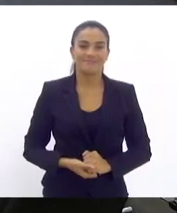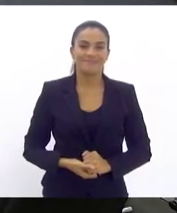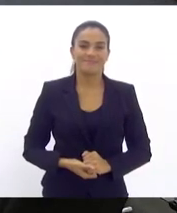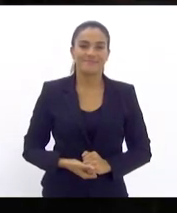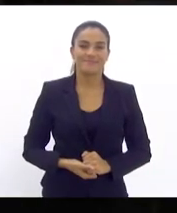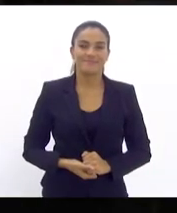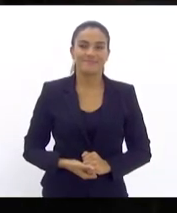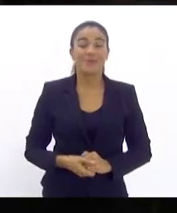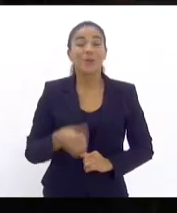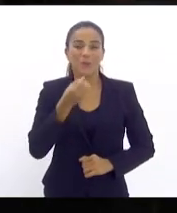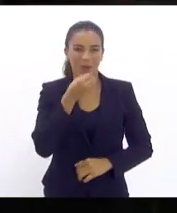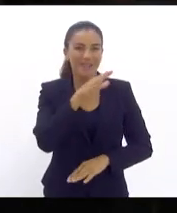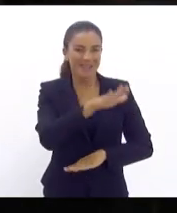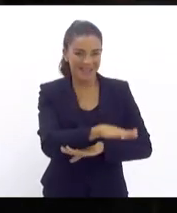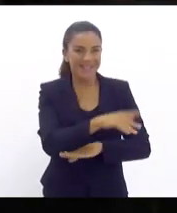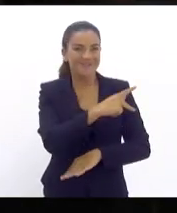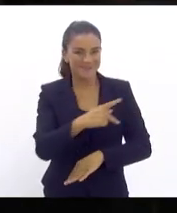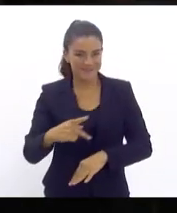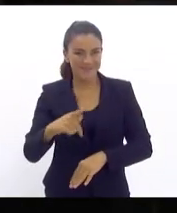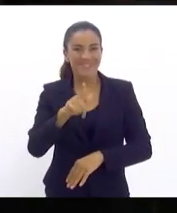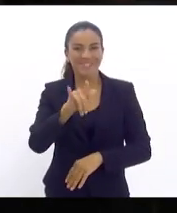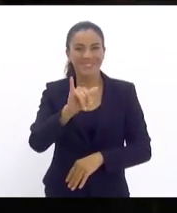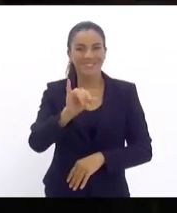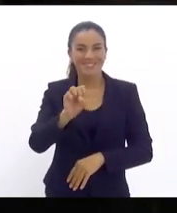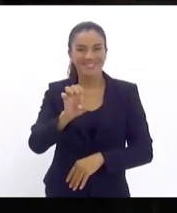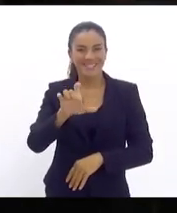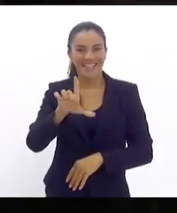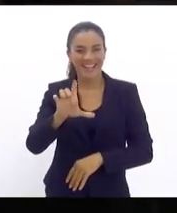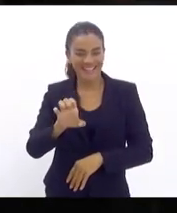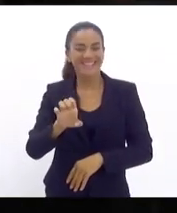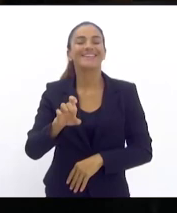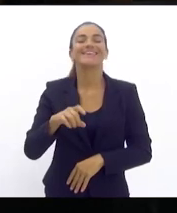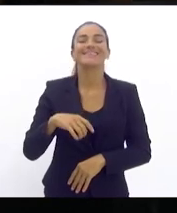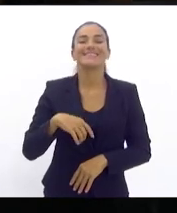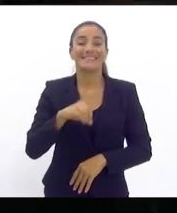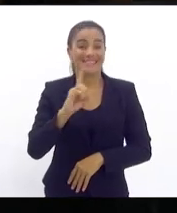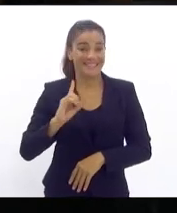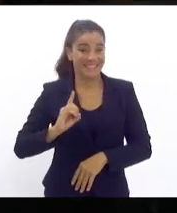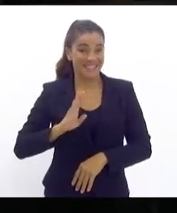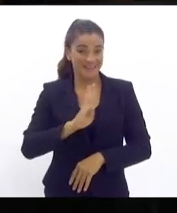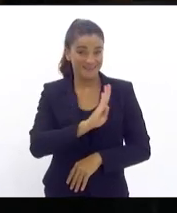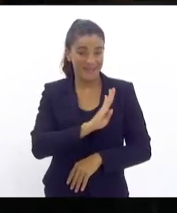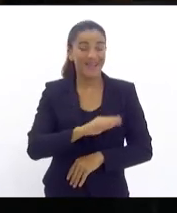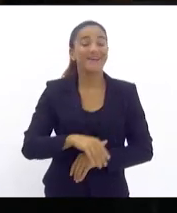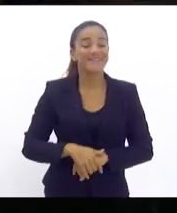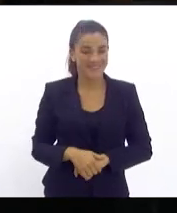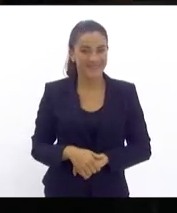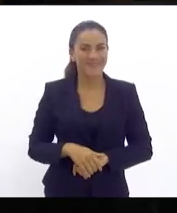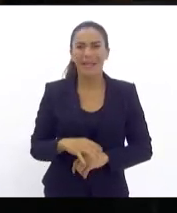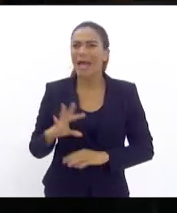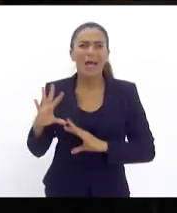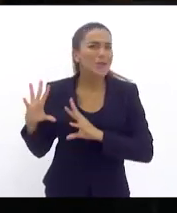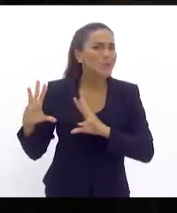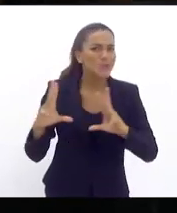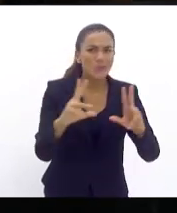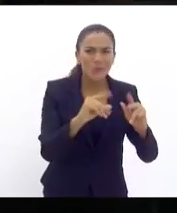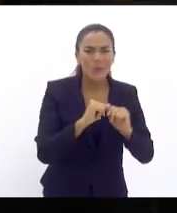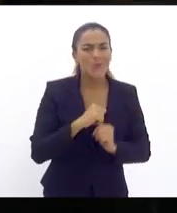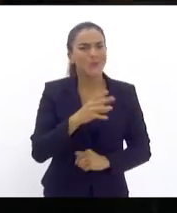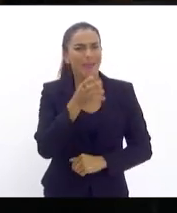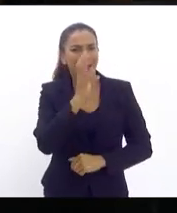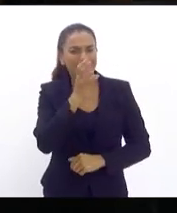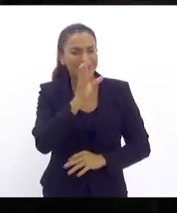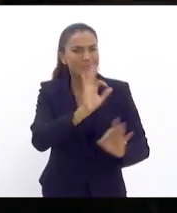Boa tarde, presidenta Gisele, deputada Dani Balbi, deputada Luiz Paulo, todos que nos assistem nos gabinetes,